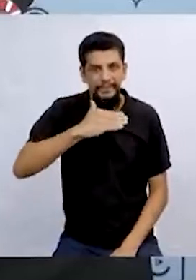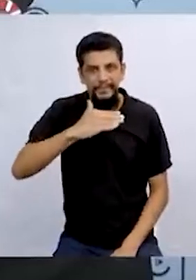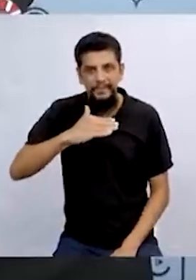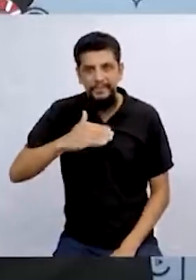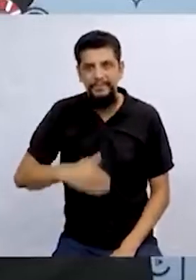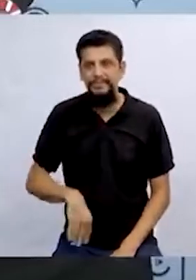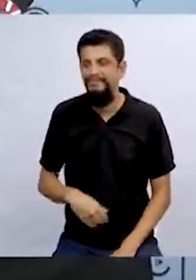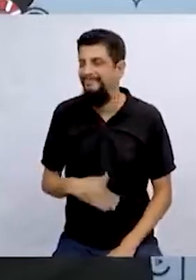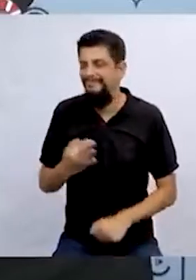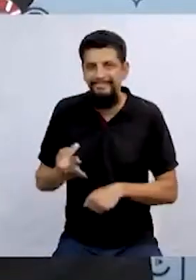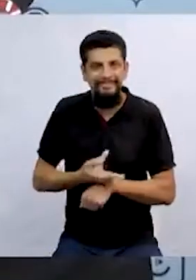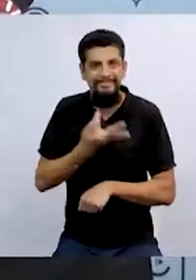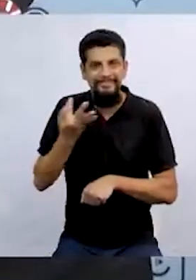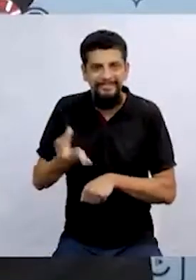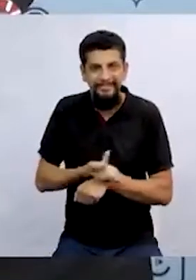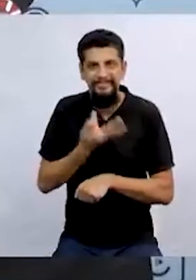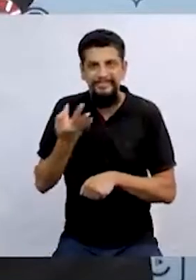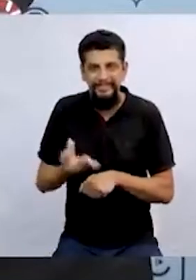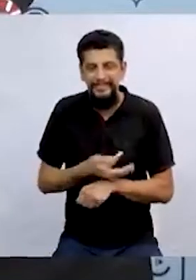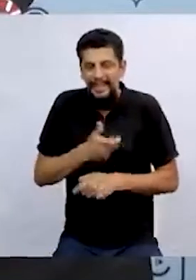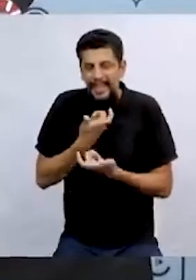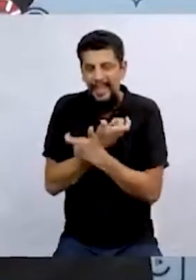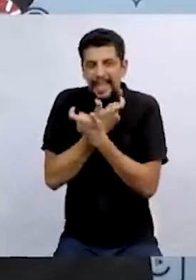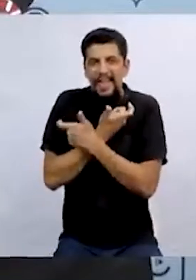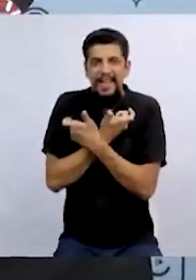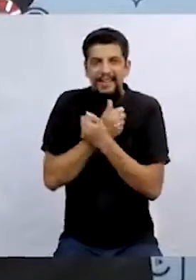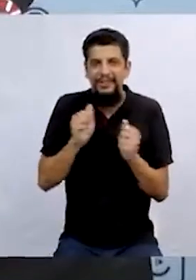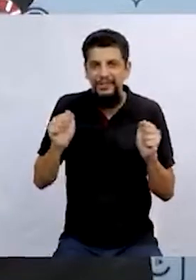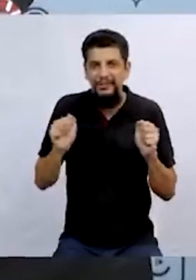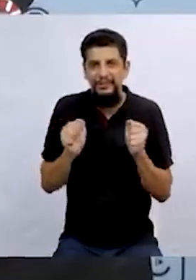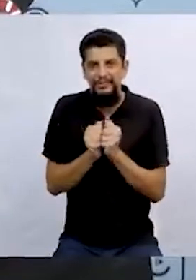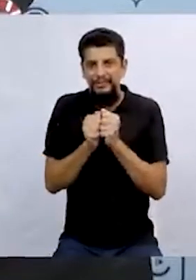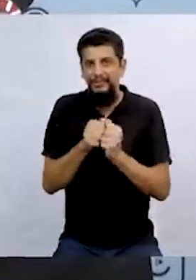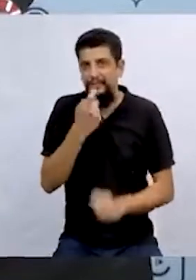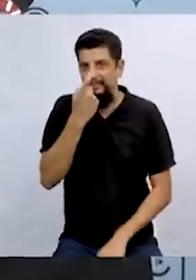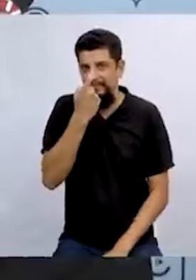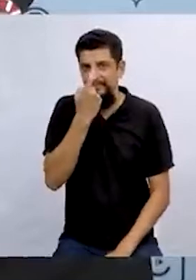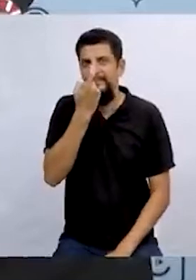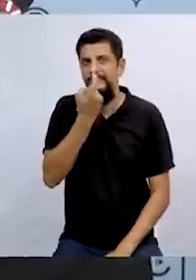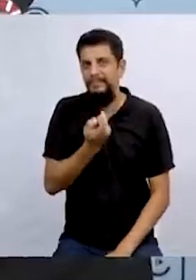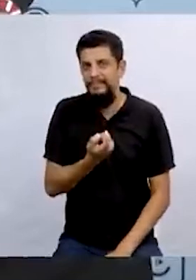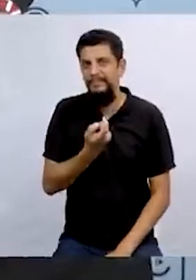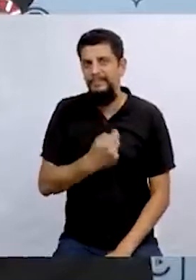crianças não aguentaram e gargalharam juntas.